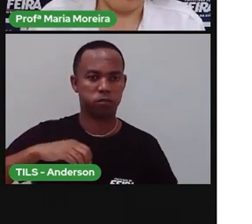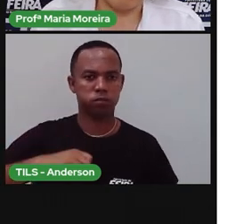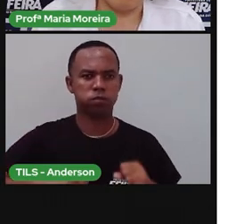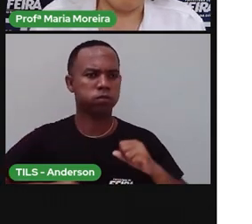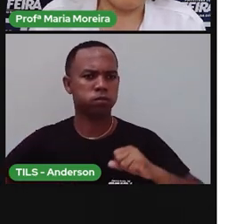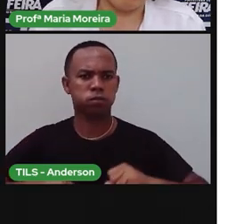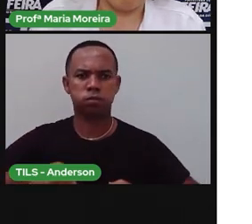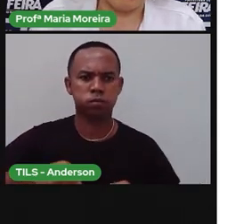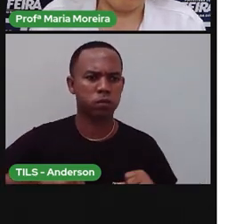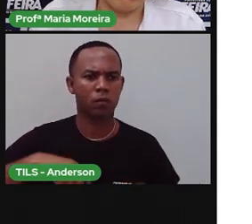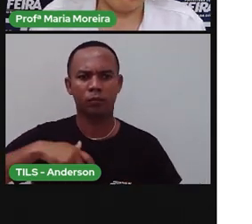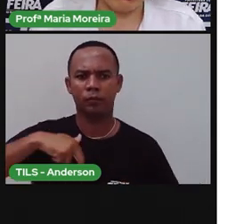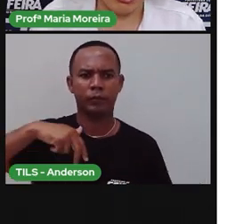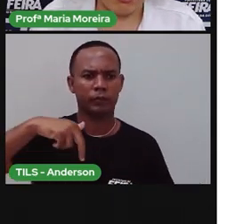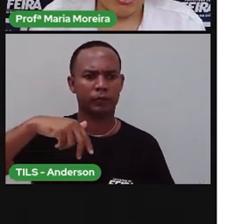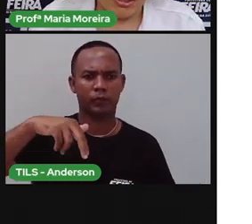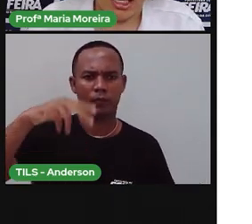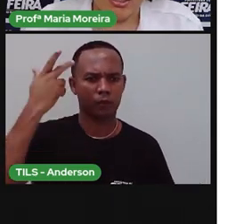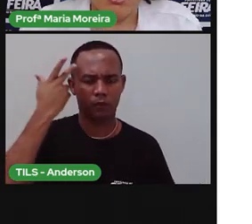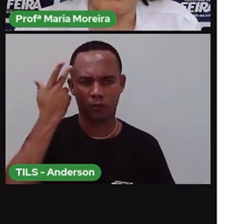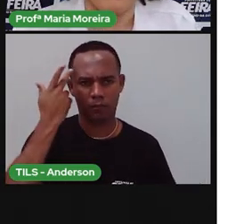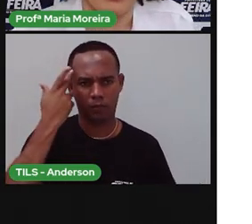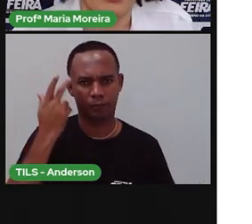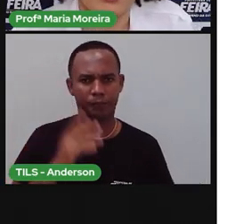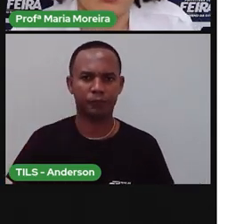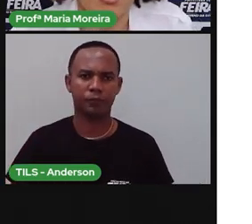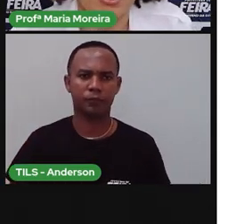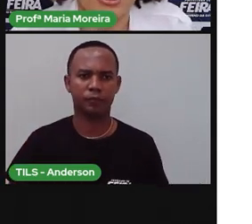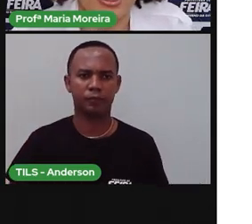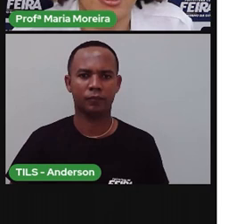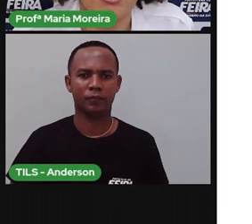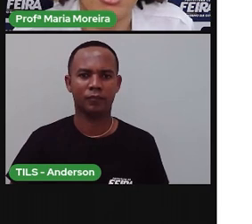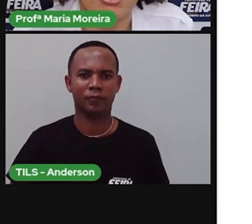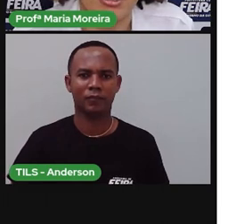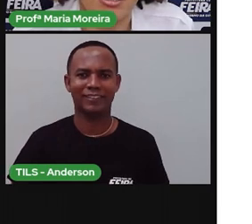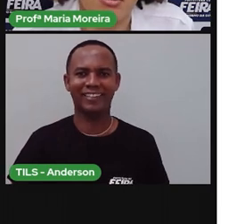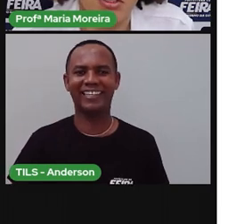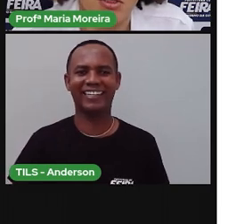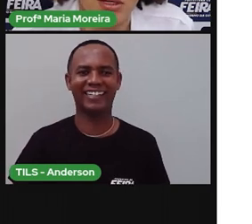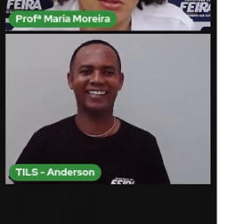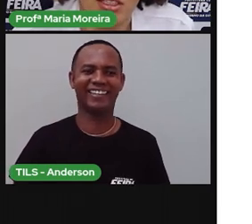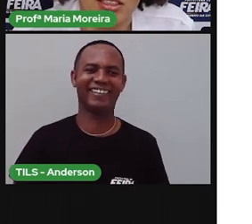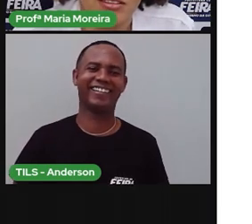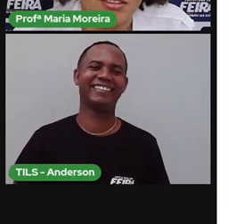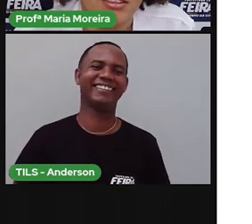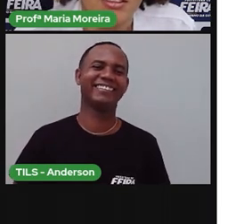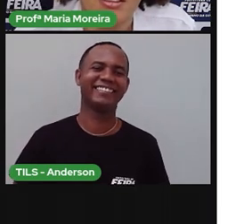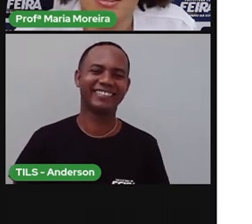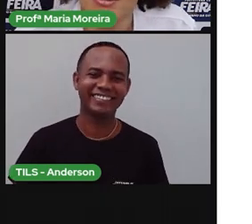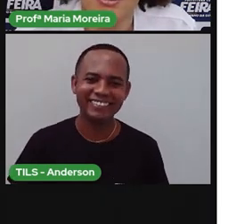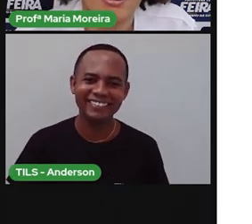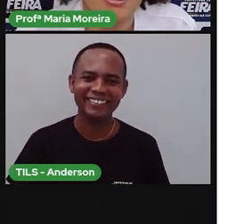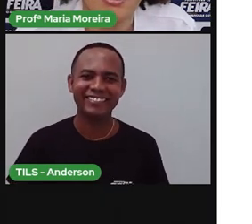Com os membros inferiores no chão. Certo? Anderson tá amando essa aula, gente. Ele tá se divertindo mais do que eu.